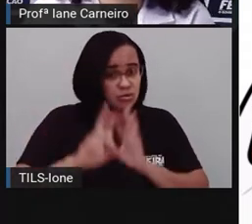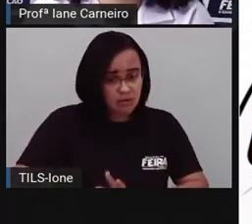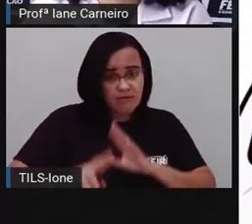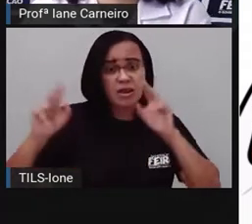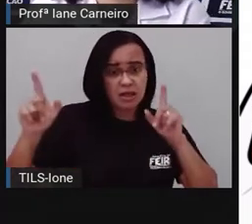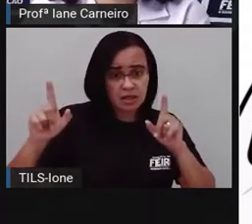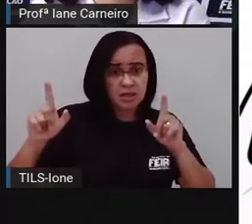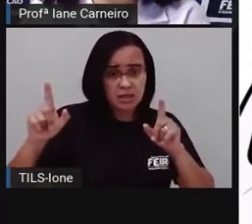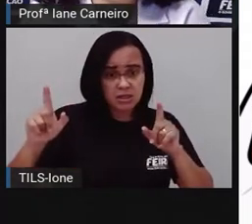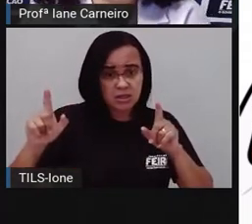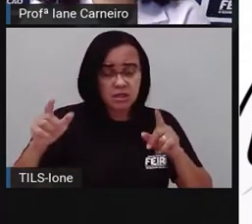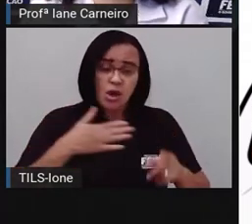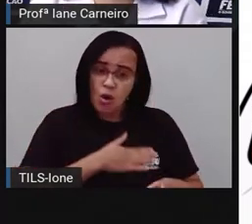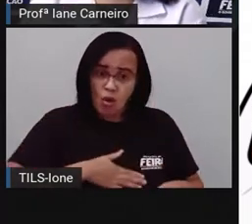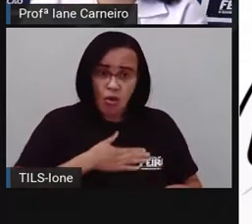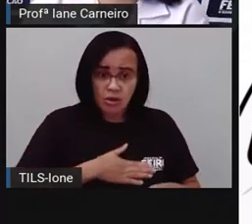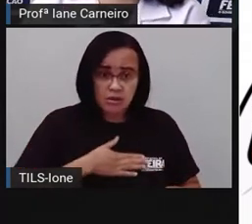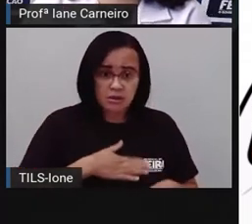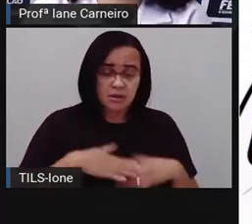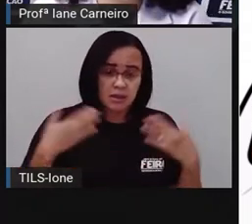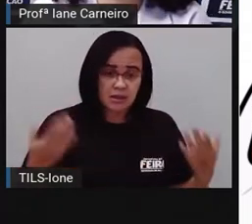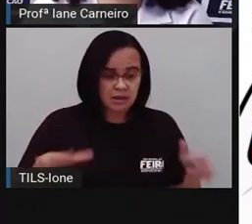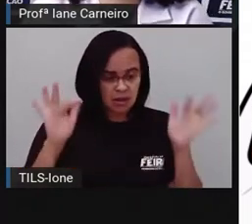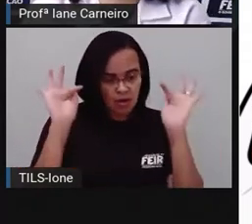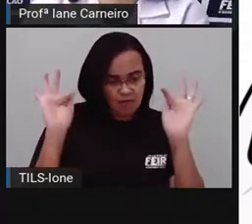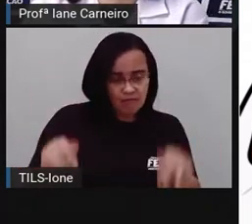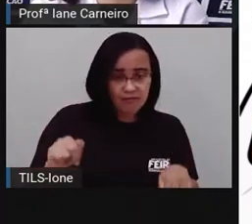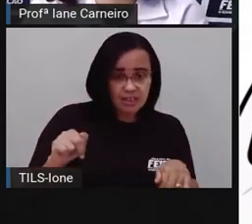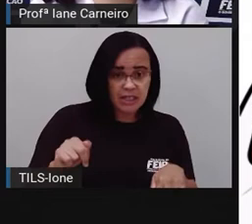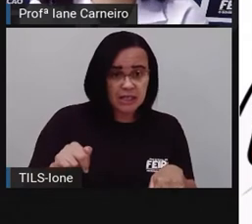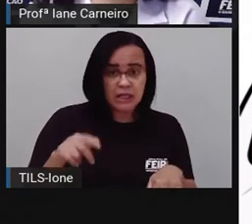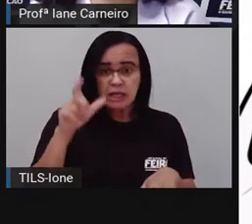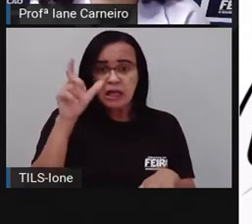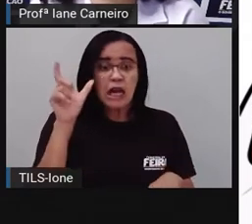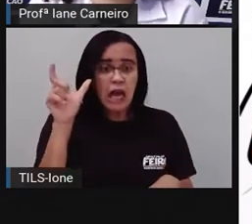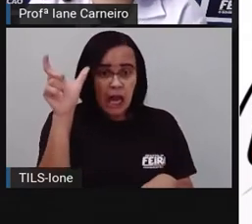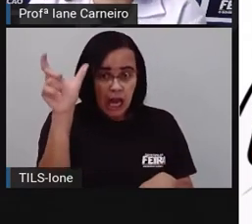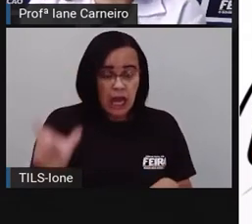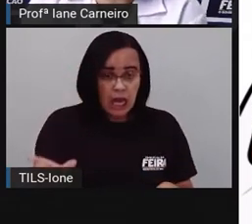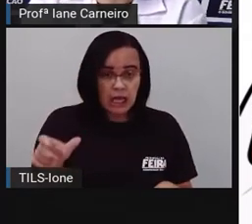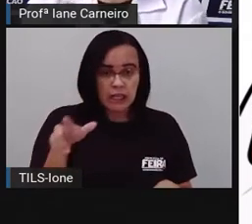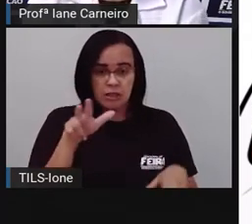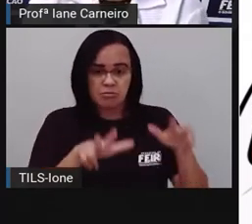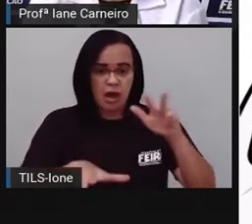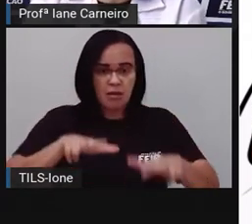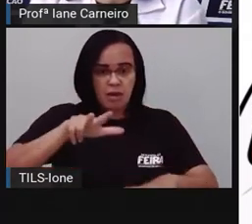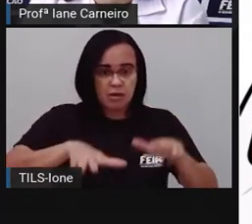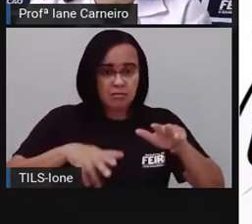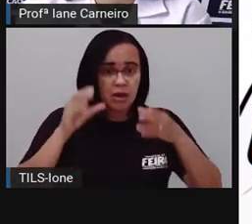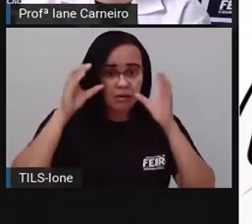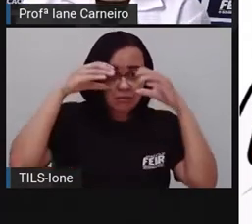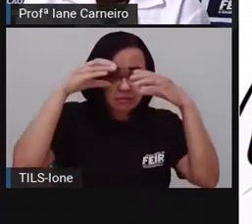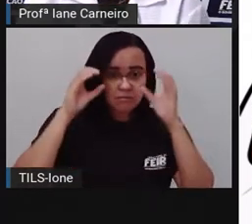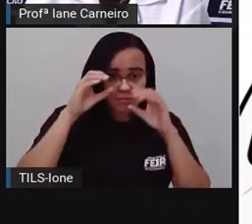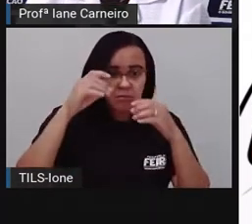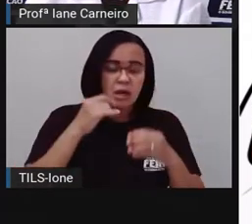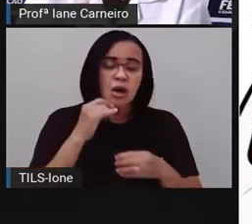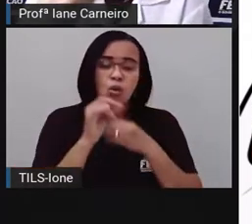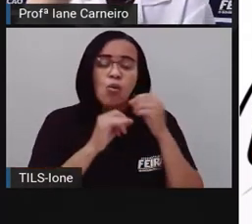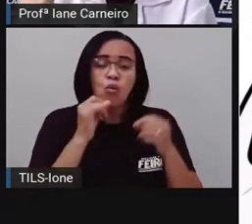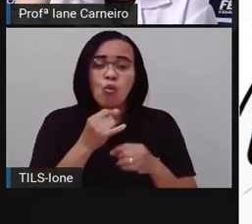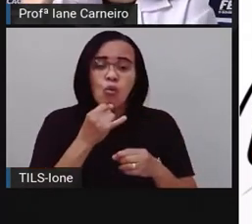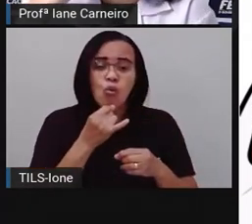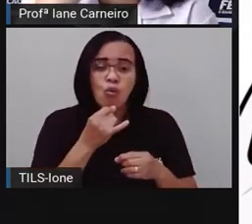né? E aí, no final, o Camaleão nos dá um exemplo muito maravilhoso, né? Que a gente precisa primeiro